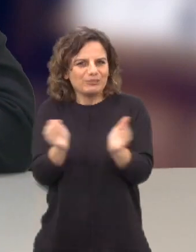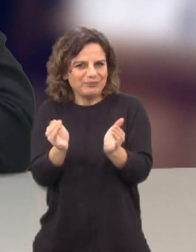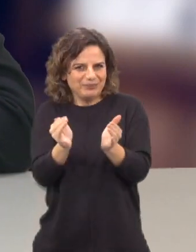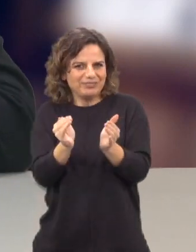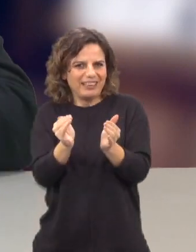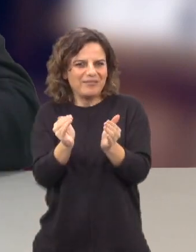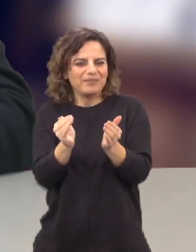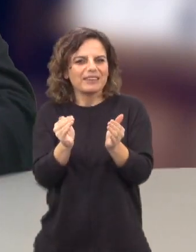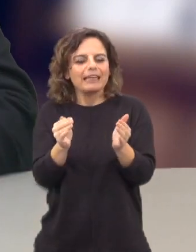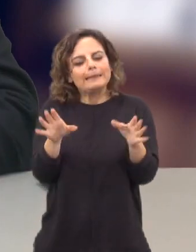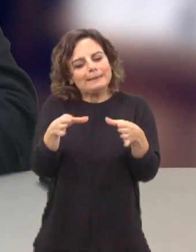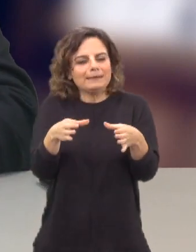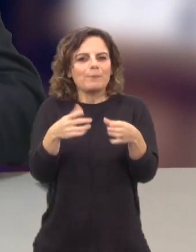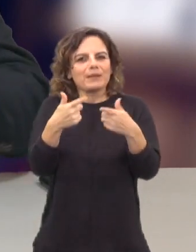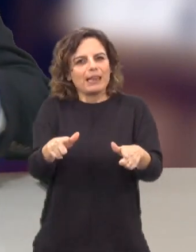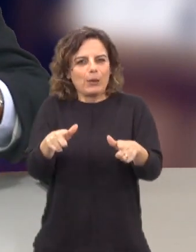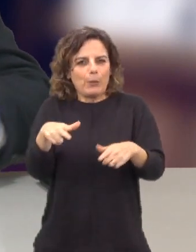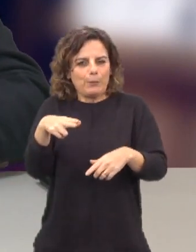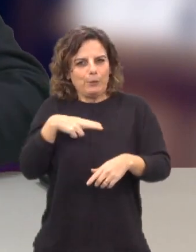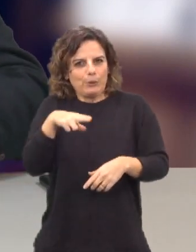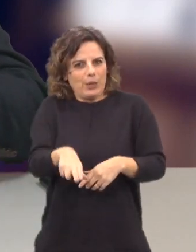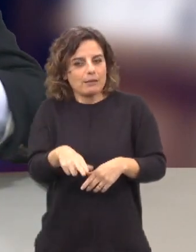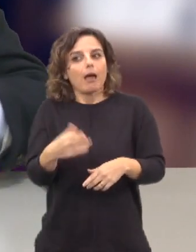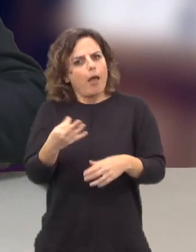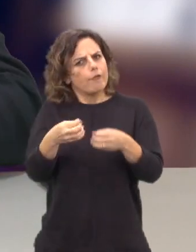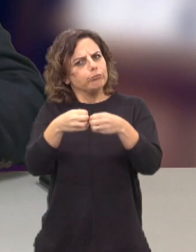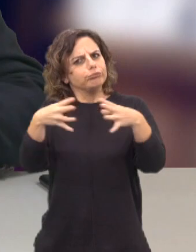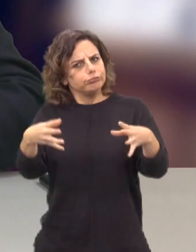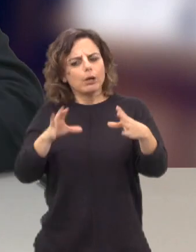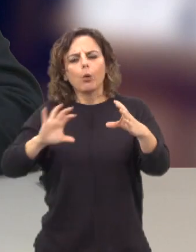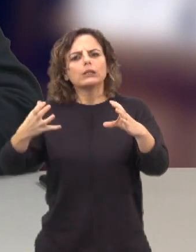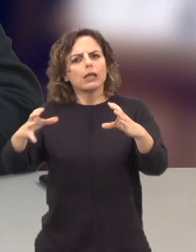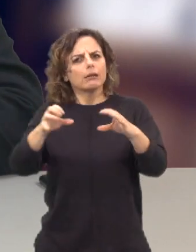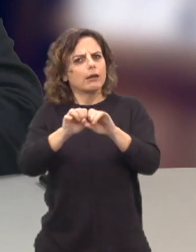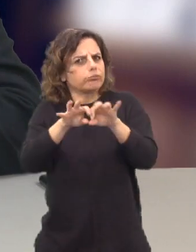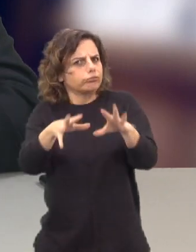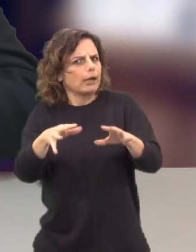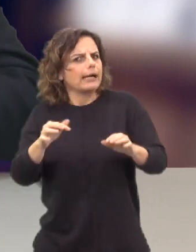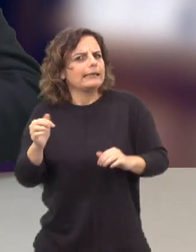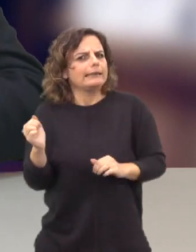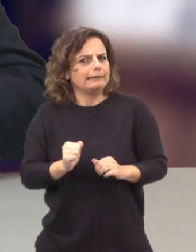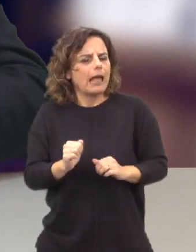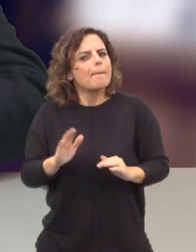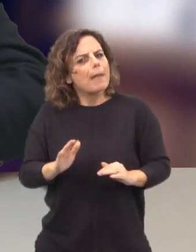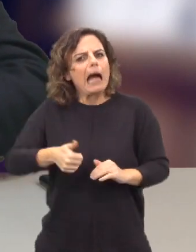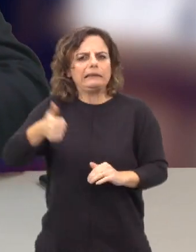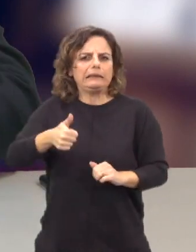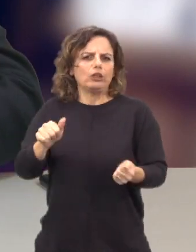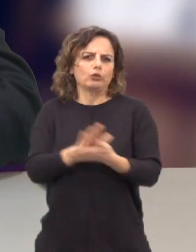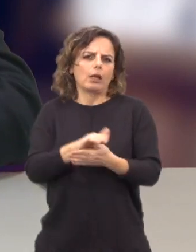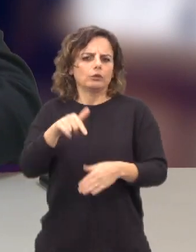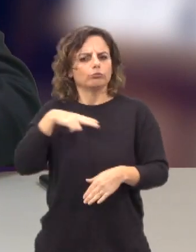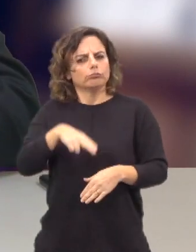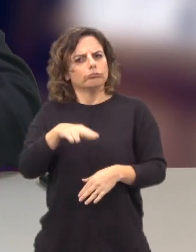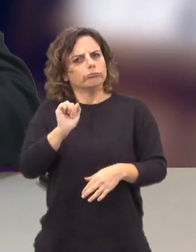mercado de língua portuguesa, apesar de se expandir por vários continentes, mas fundamentalmente o jornalismo que